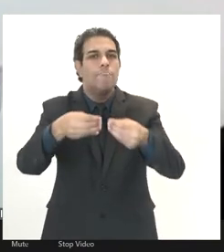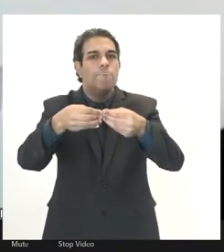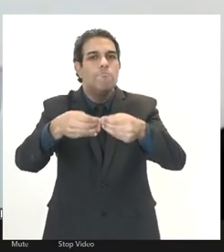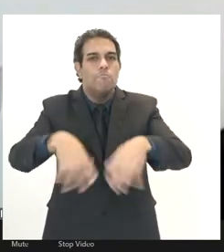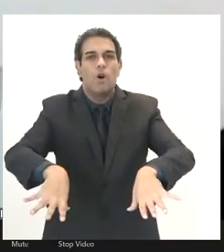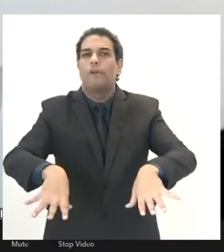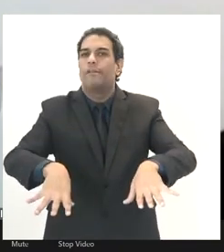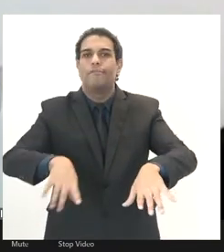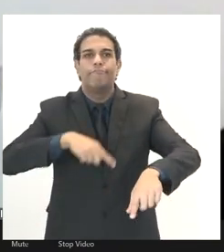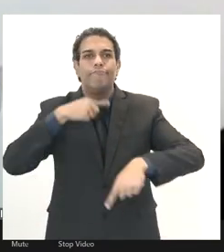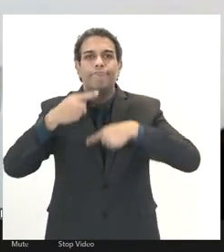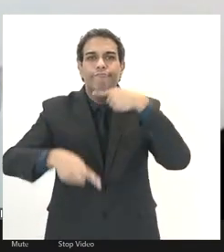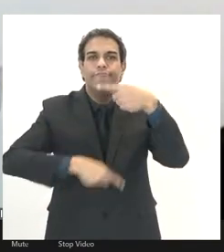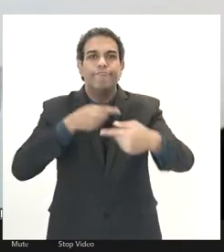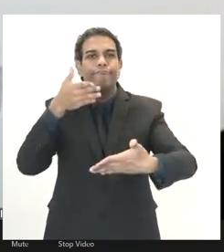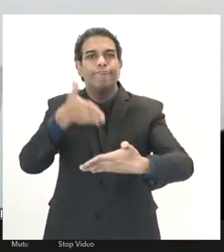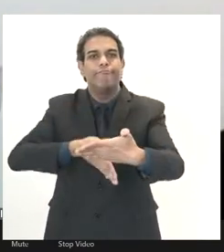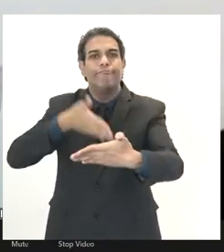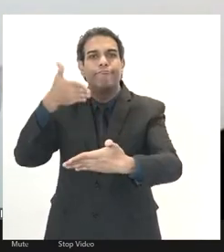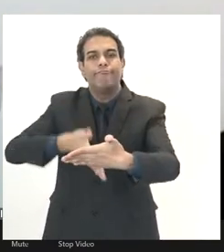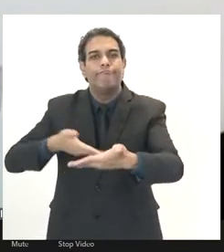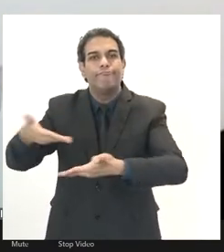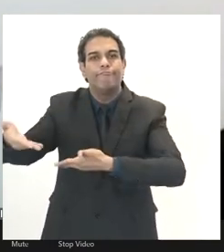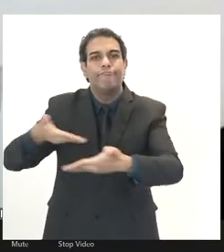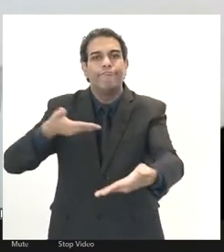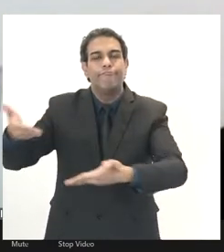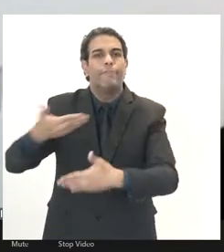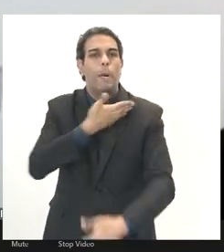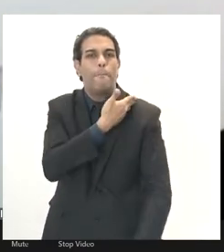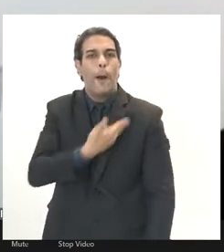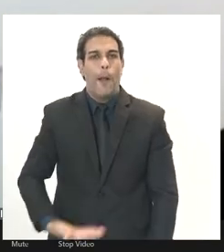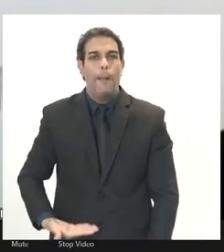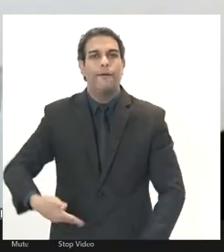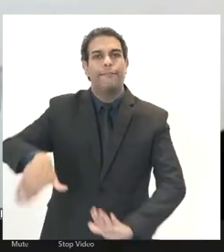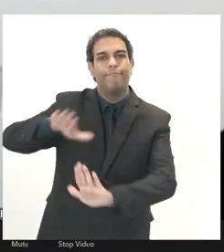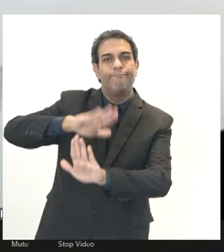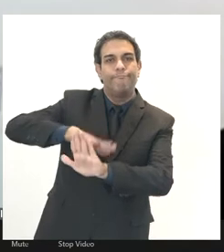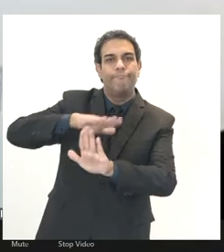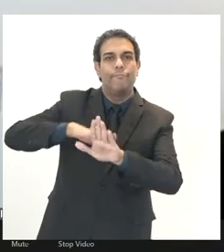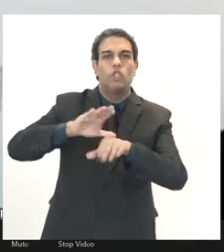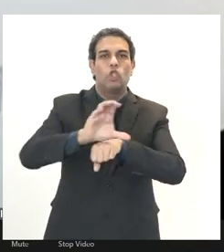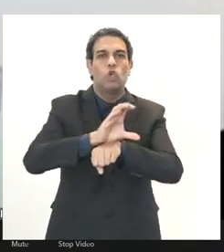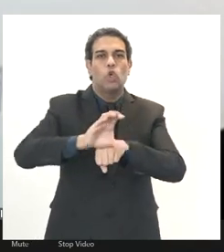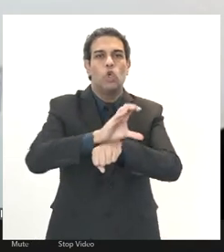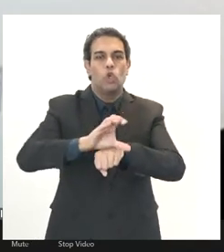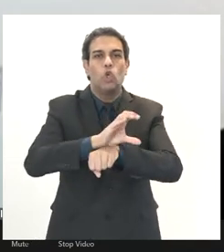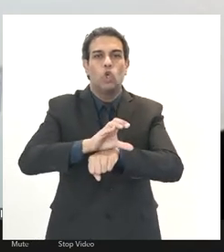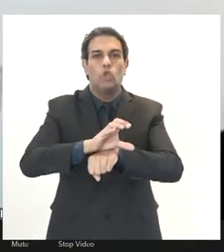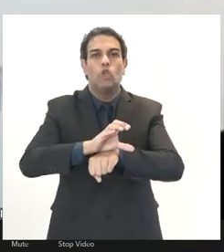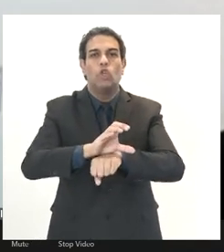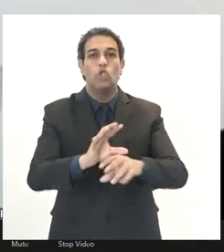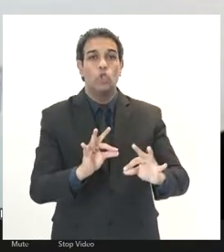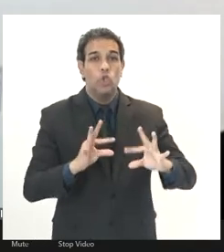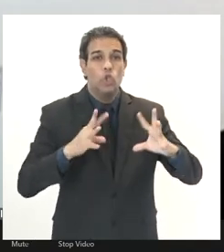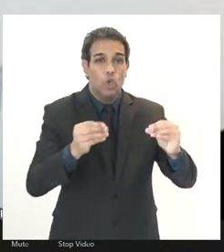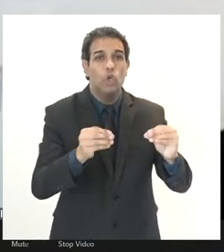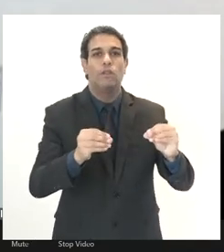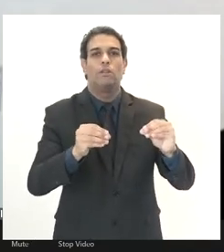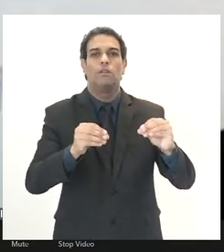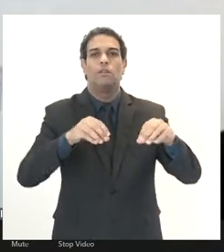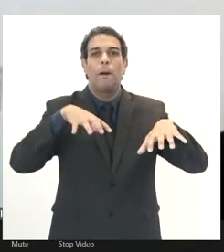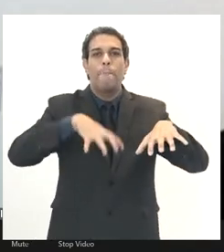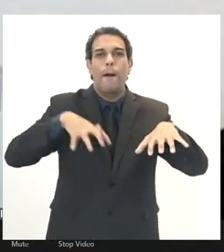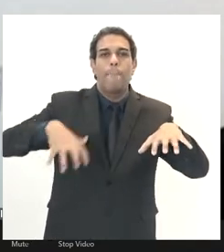prestação de serviços públicos previstos na Constituição Federal a todas as camadas da